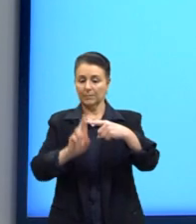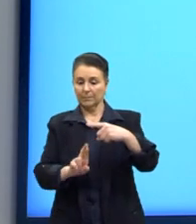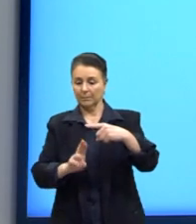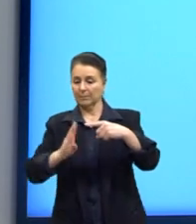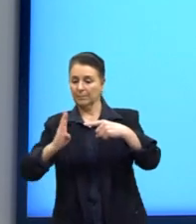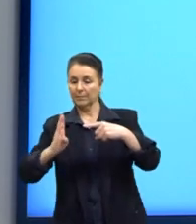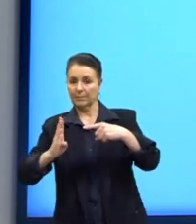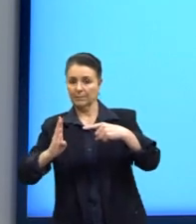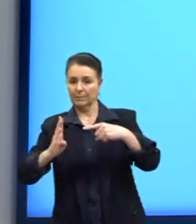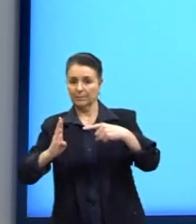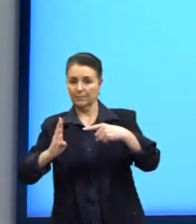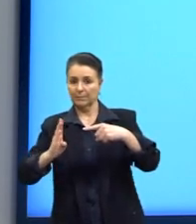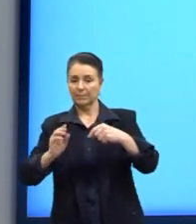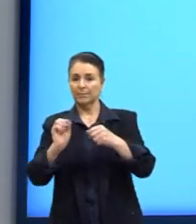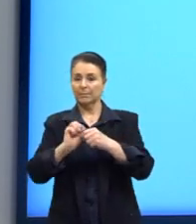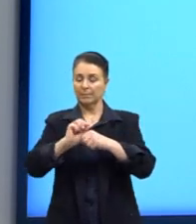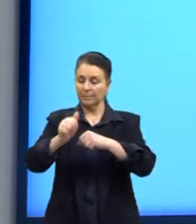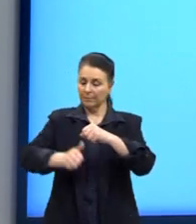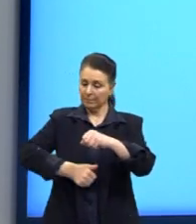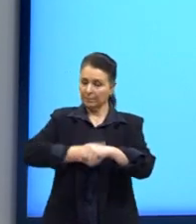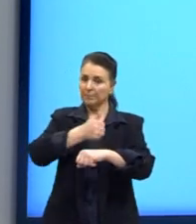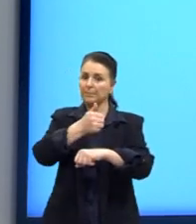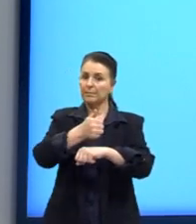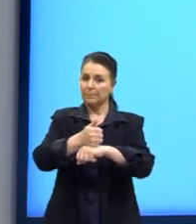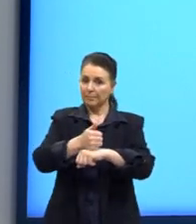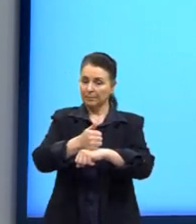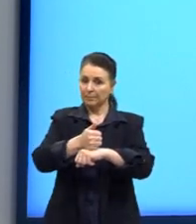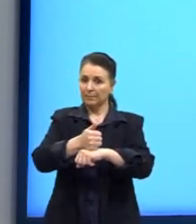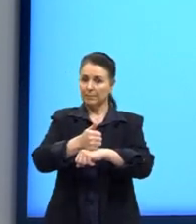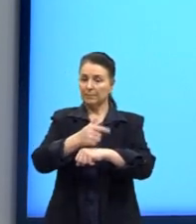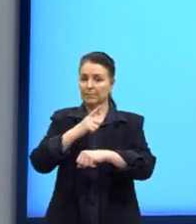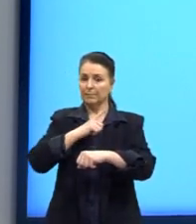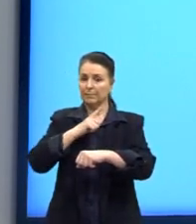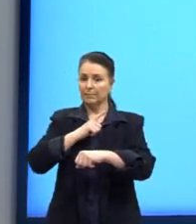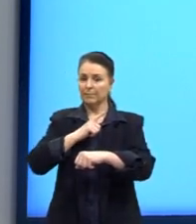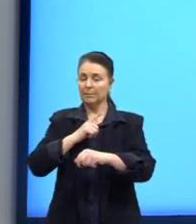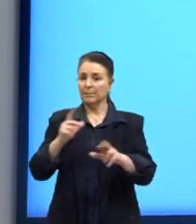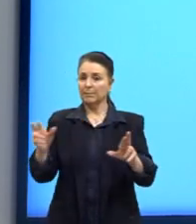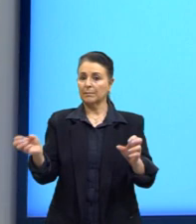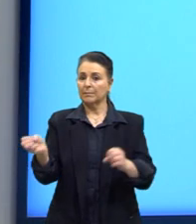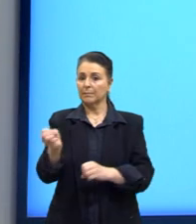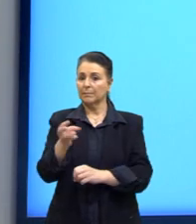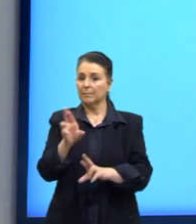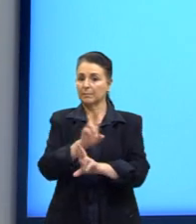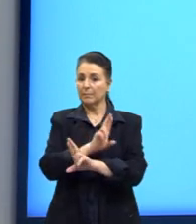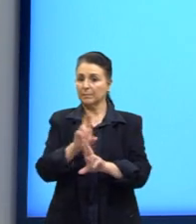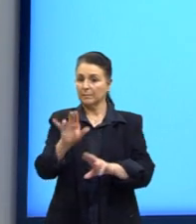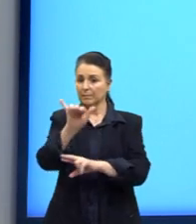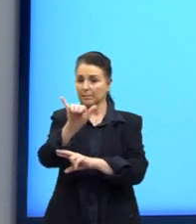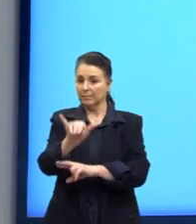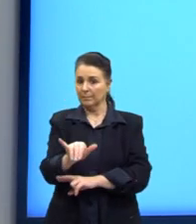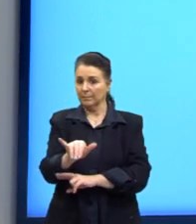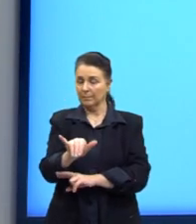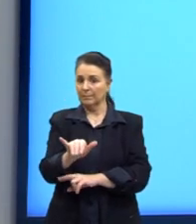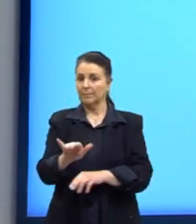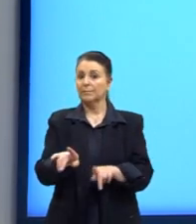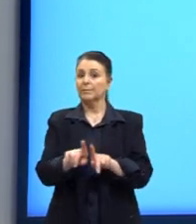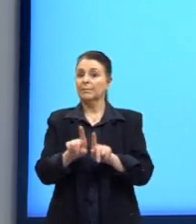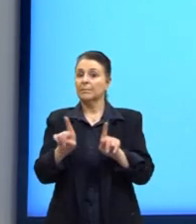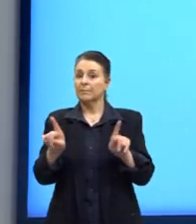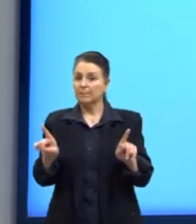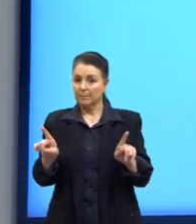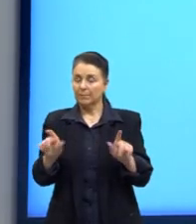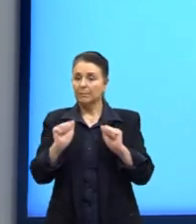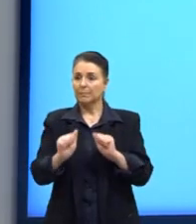Então, fazendo essa substituição, nós temos ali uma nova relação para o y. Mas ainda, nós